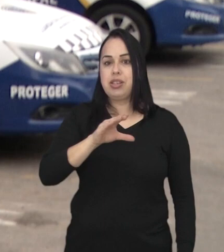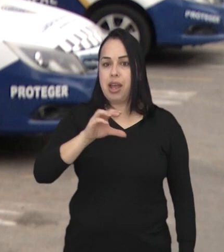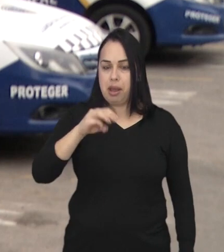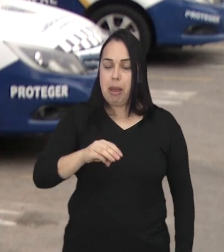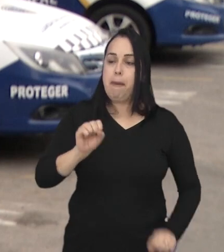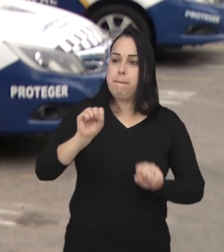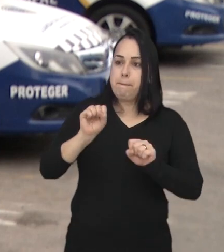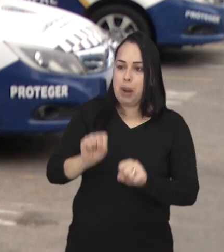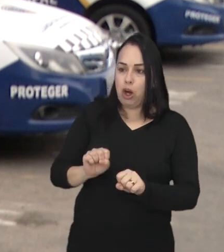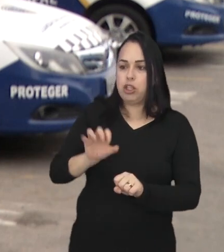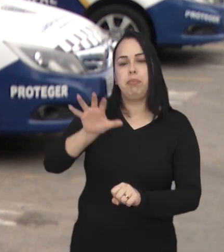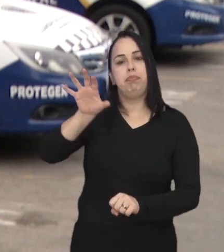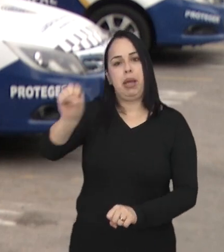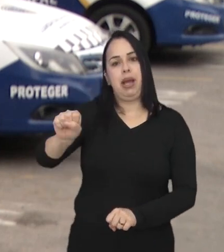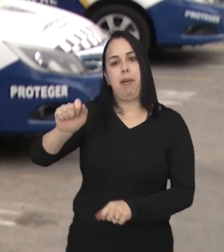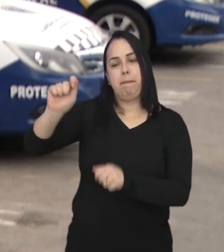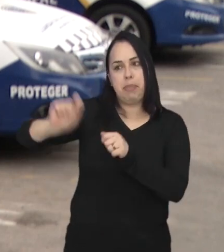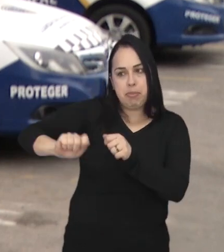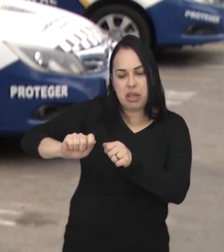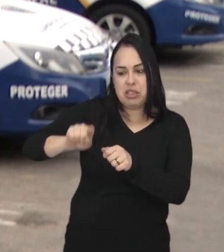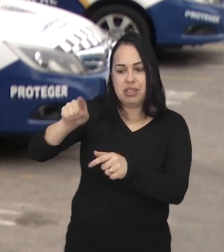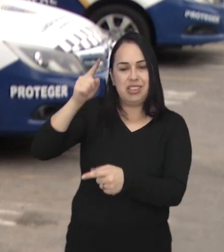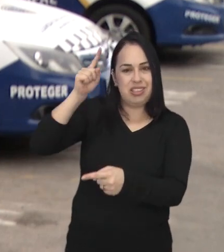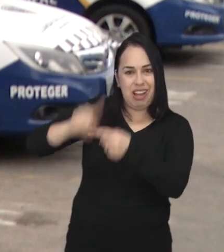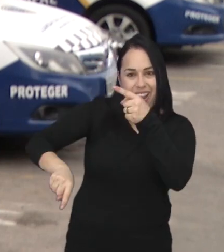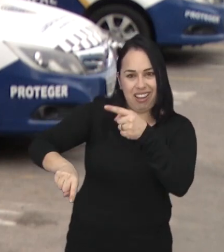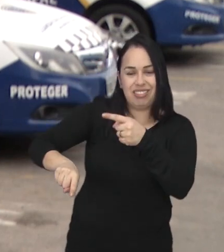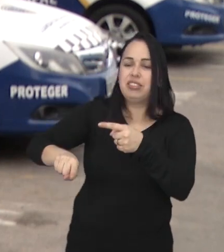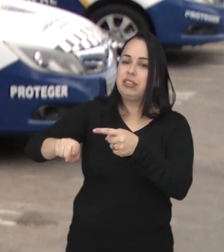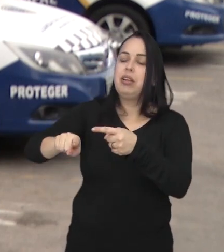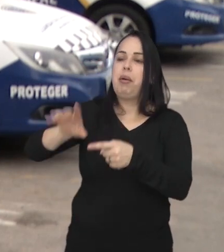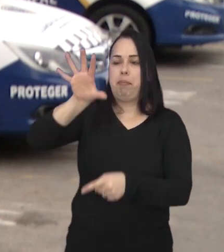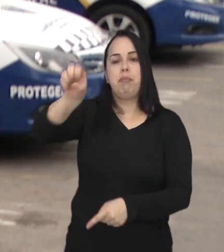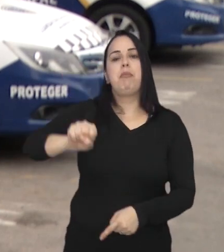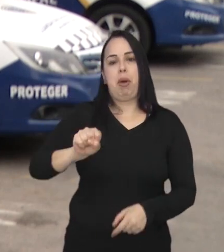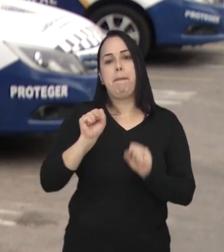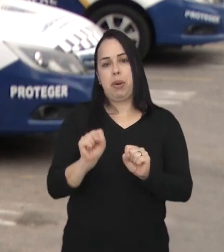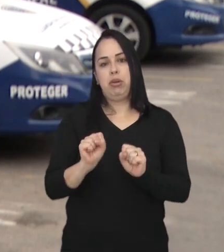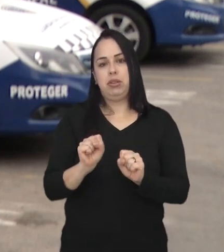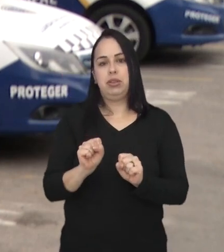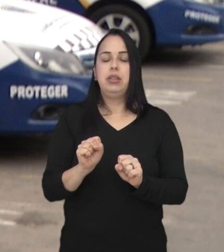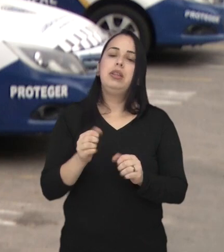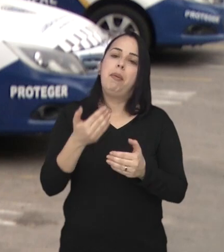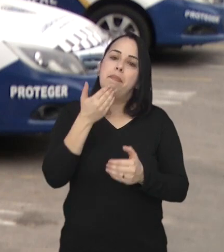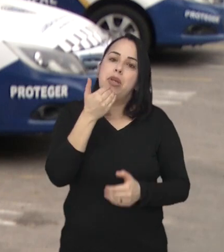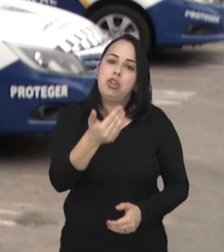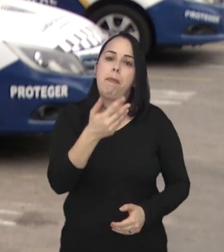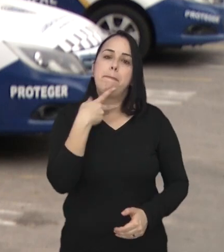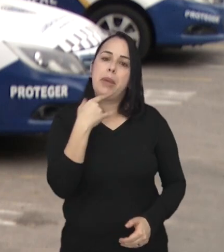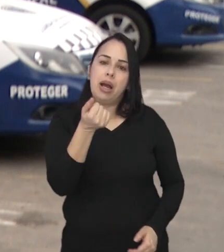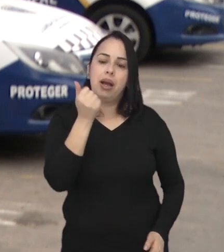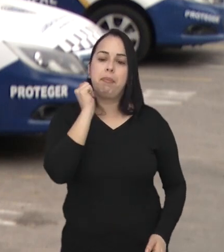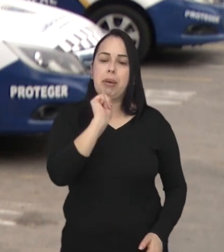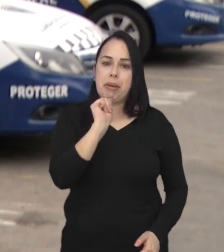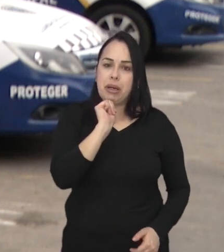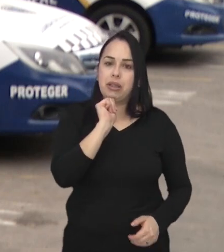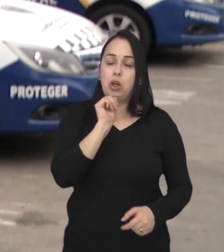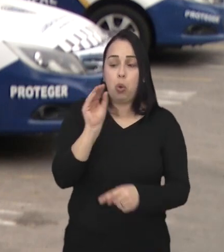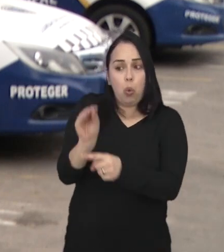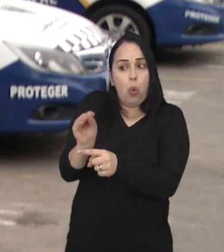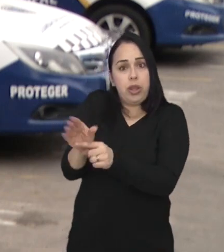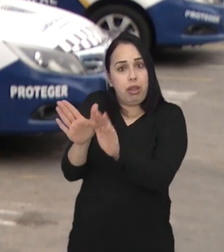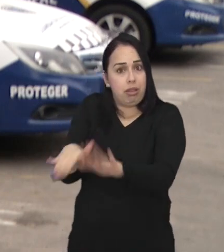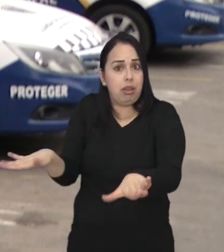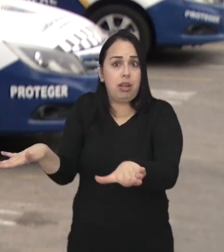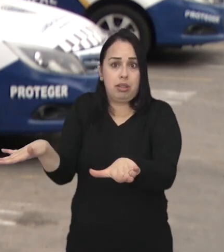fazer essa abordagem, ela pode recolher esse material se ele for um material cortante. Então, nós pedimos para os pais